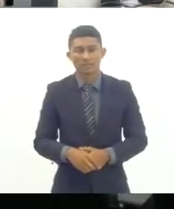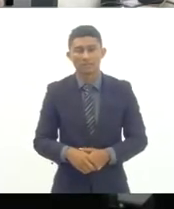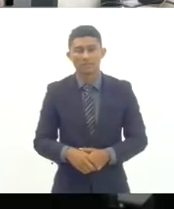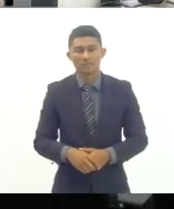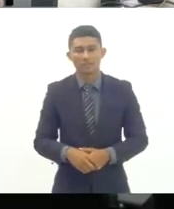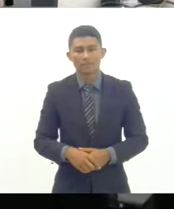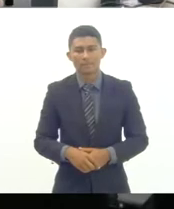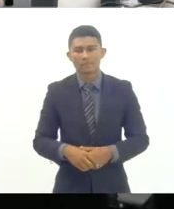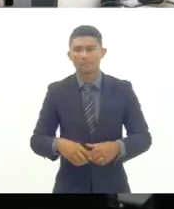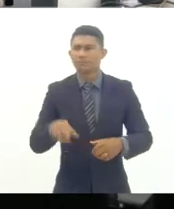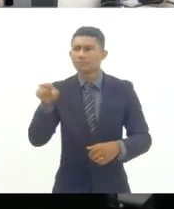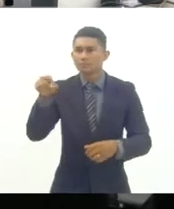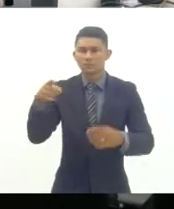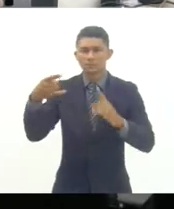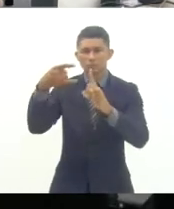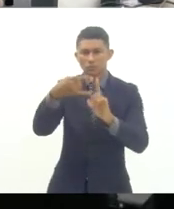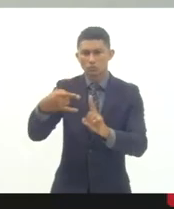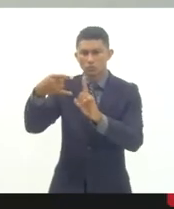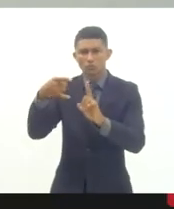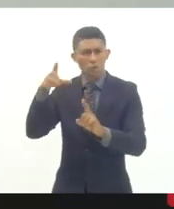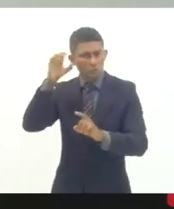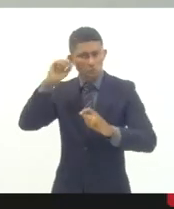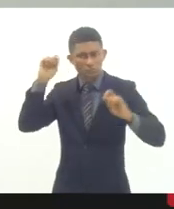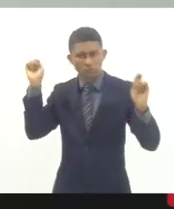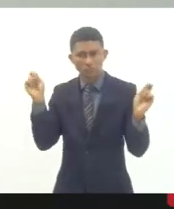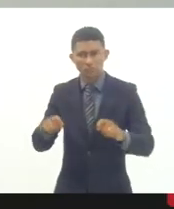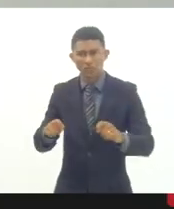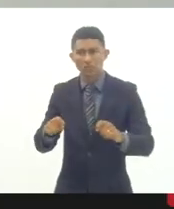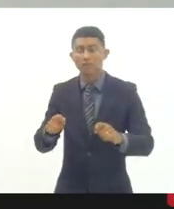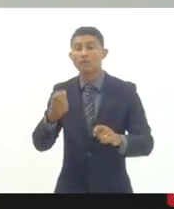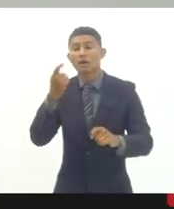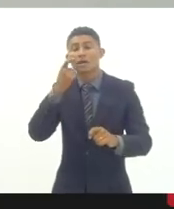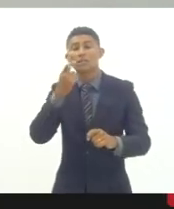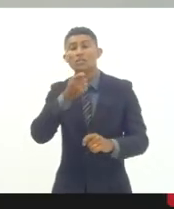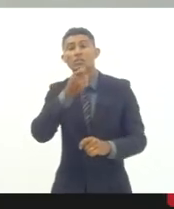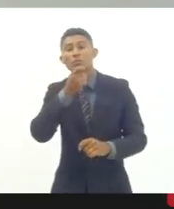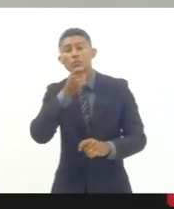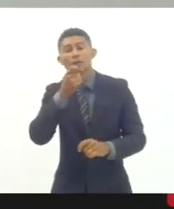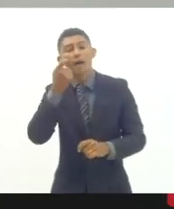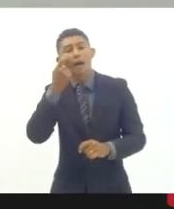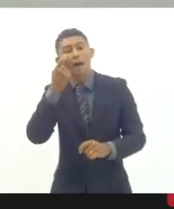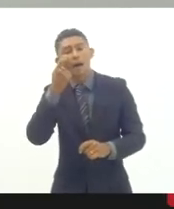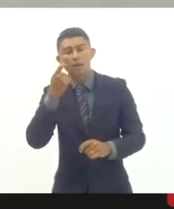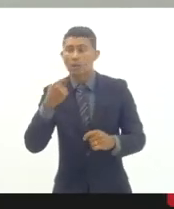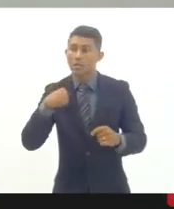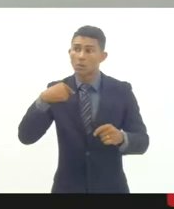Quem está na sala está ouvindo a Malvina ou não? Se alguém mais puder abrir o microfone e fazer uso da palavra.